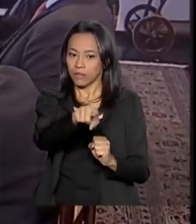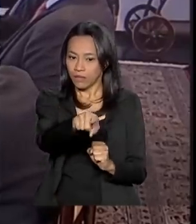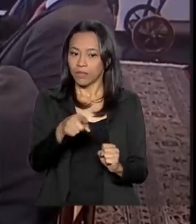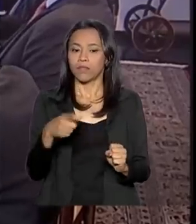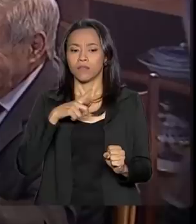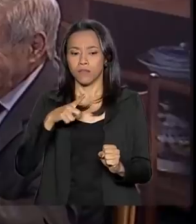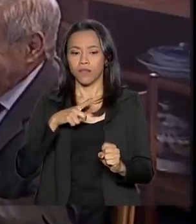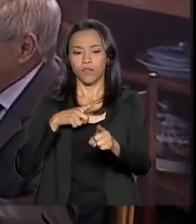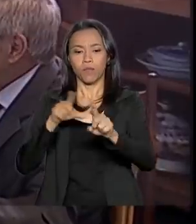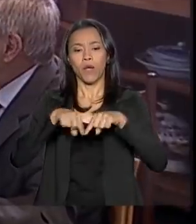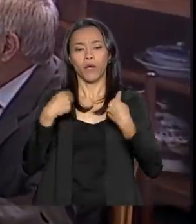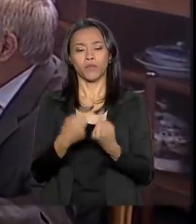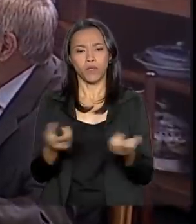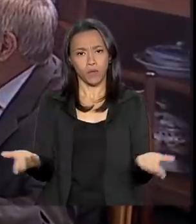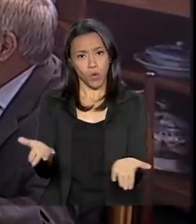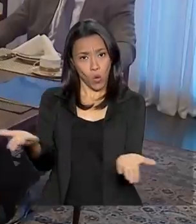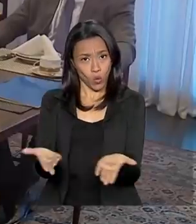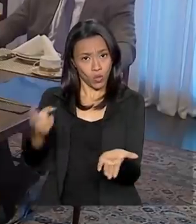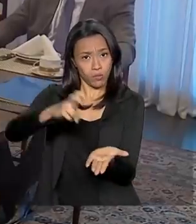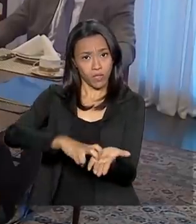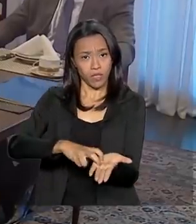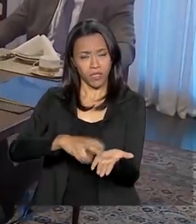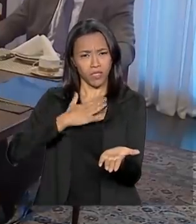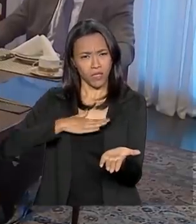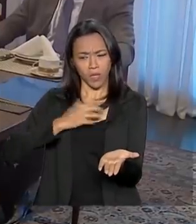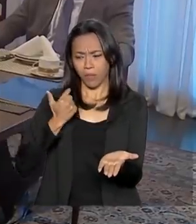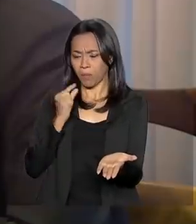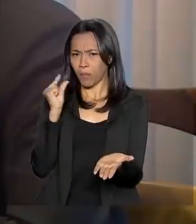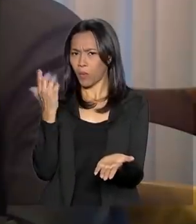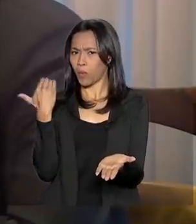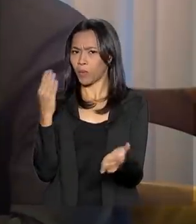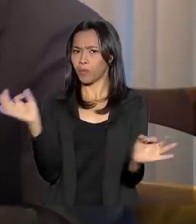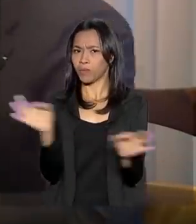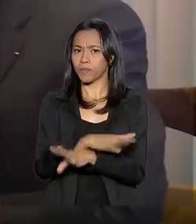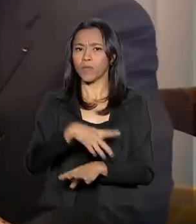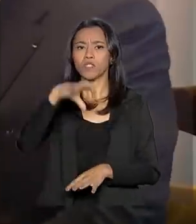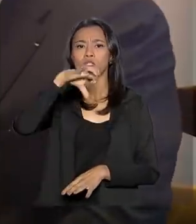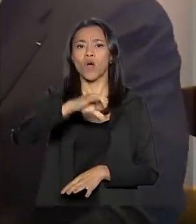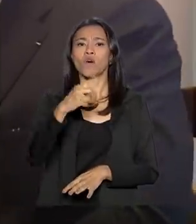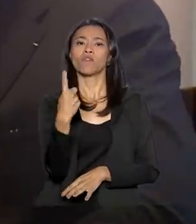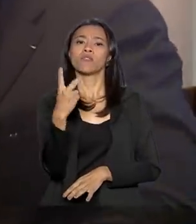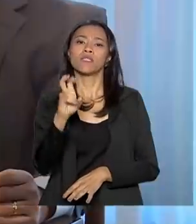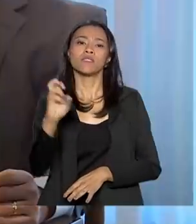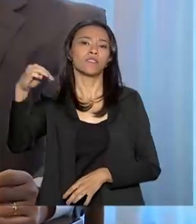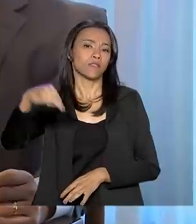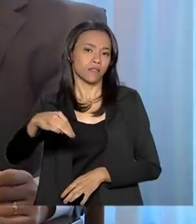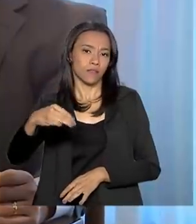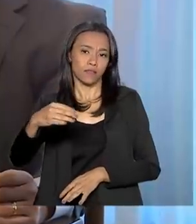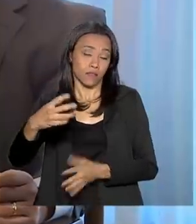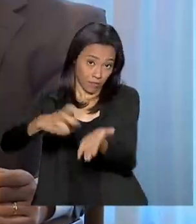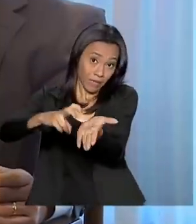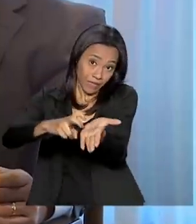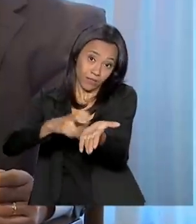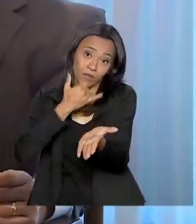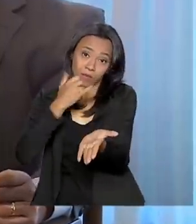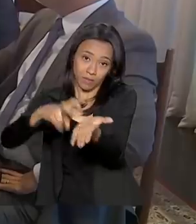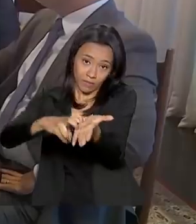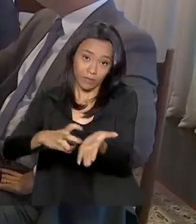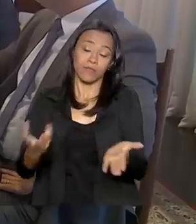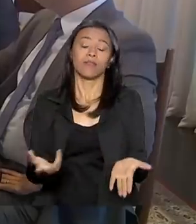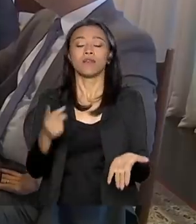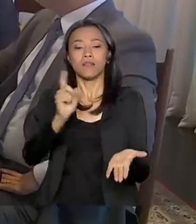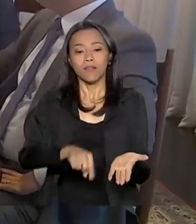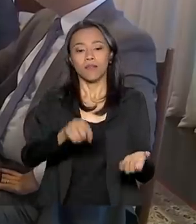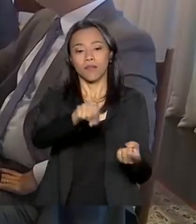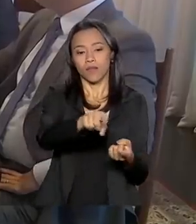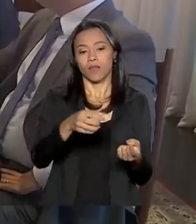no Alvorada e terminou agora há pouco, por volta das 9 e 15 da manhã. Além dos presidentes do STF, Câmara